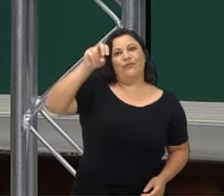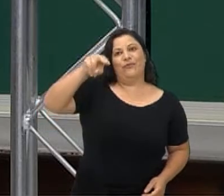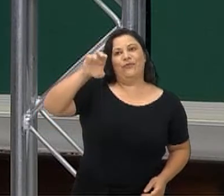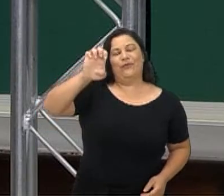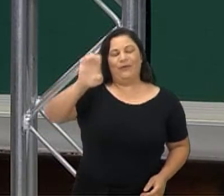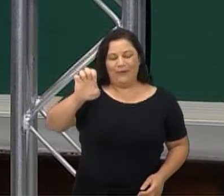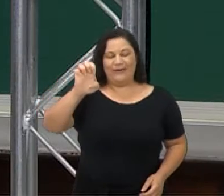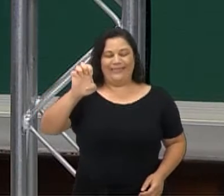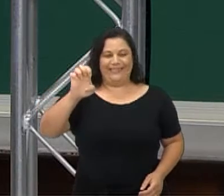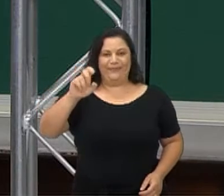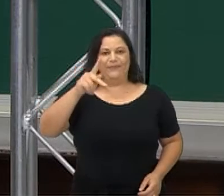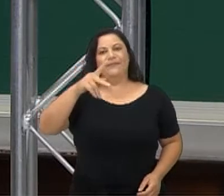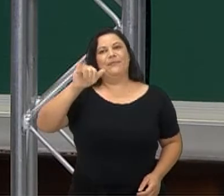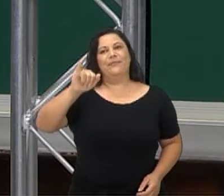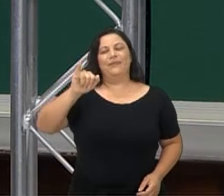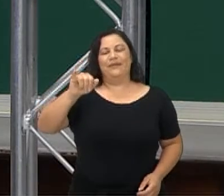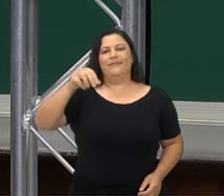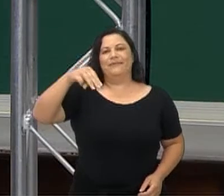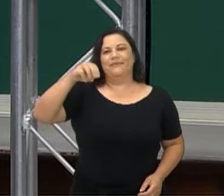momento.